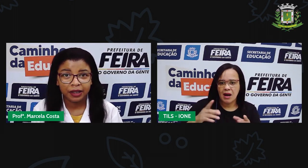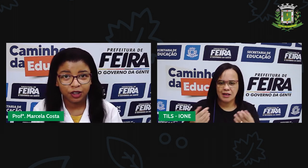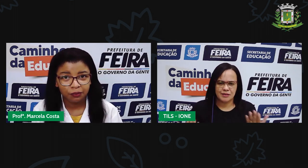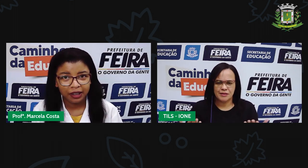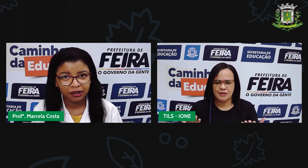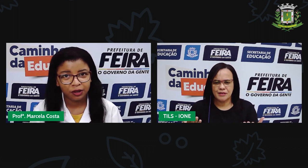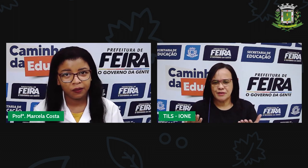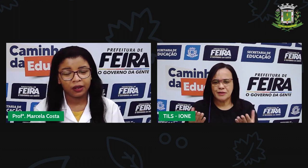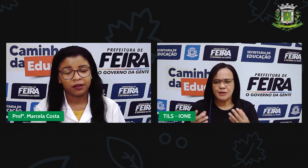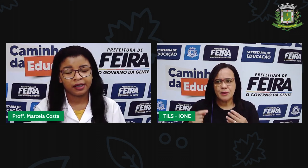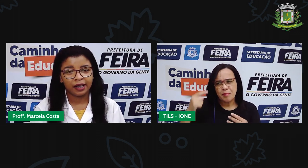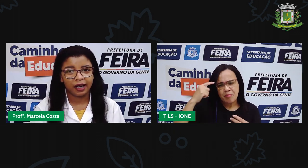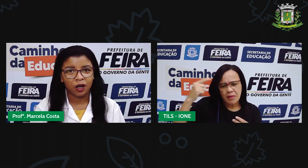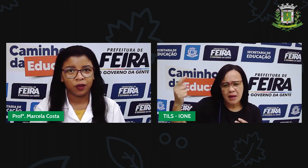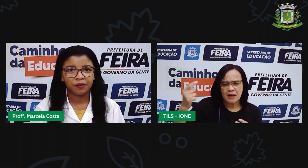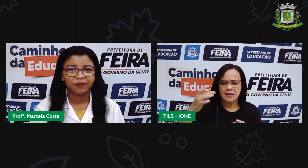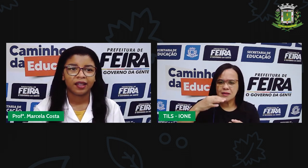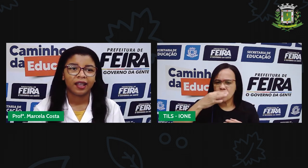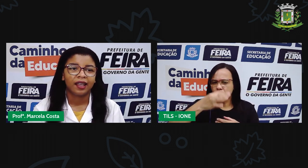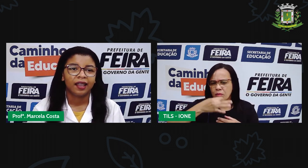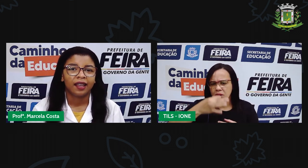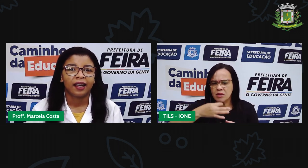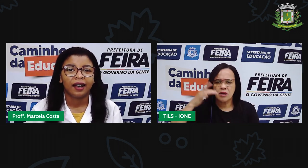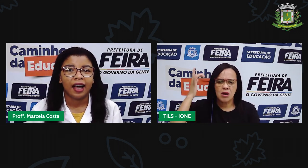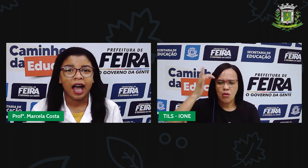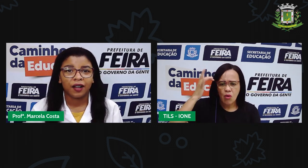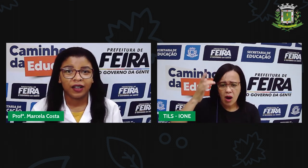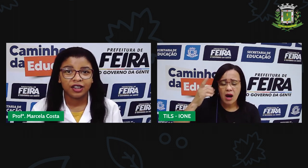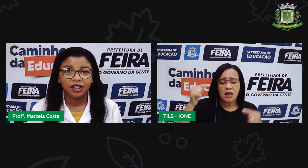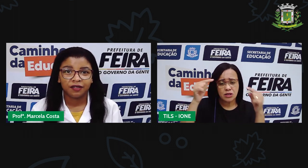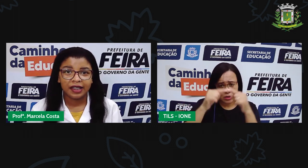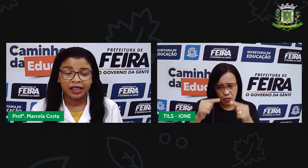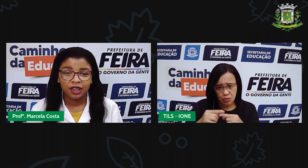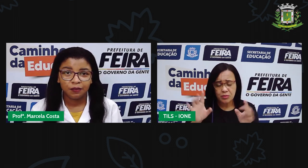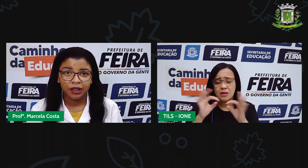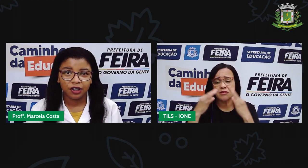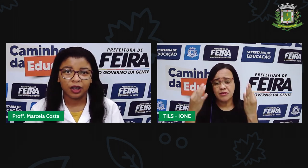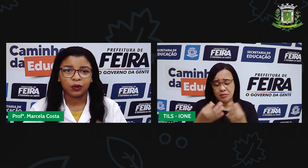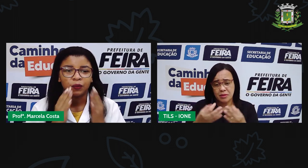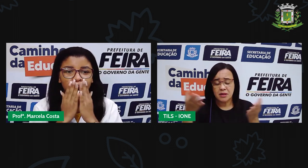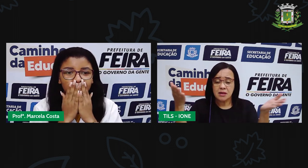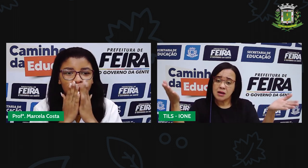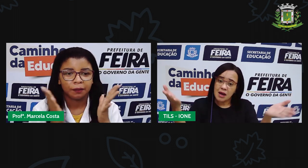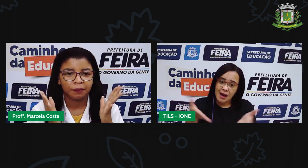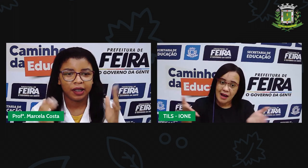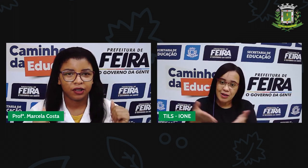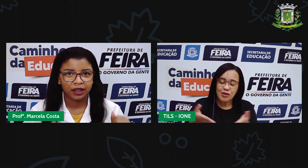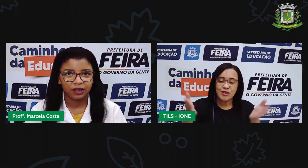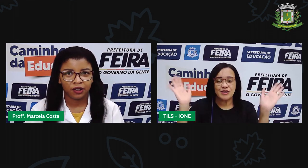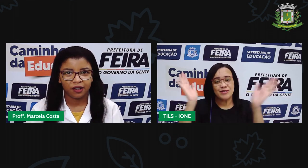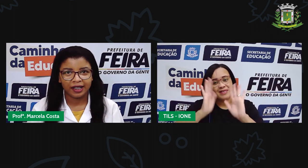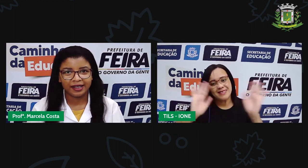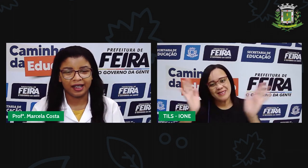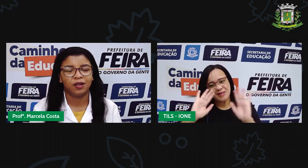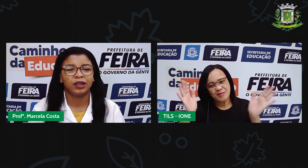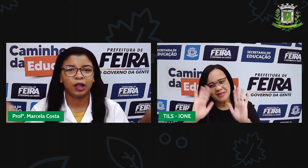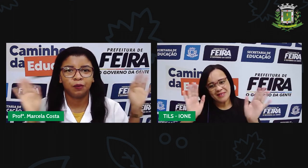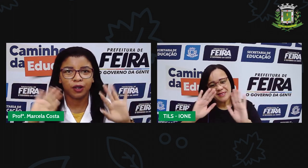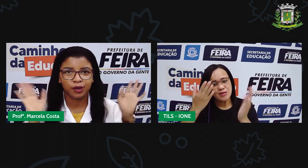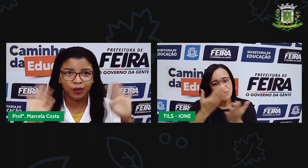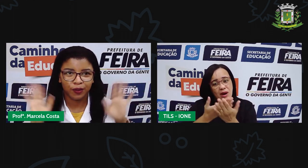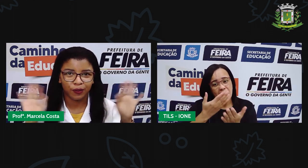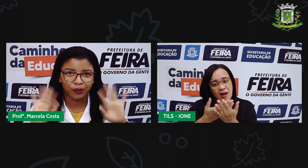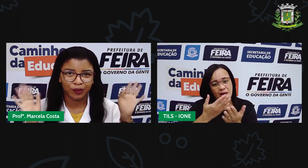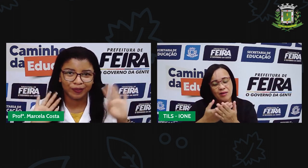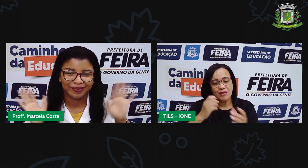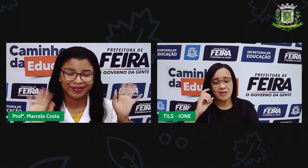você tenha aprendido bastante com a nossa aula. Agora a gente vai se despedindo. Beijo grande no coração. Até